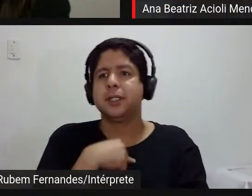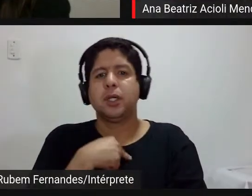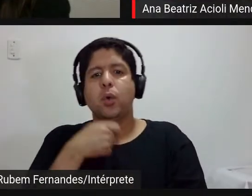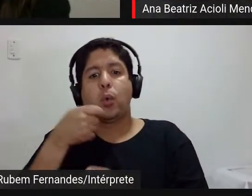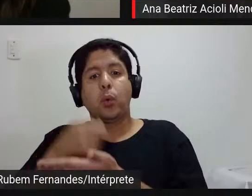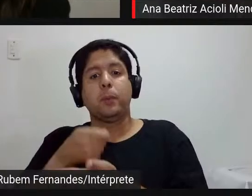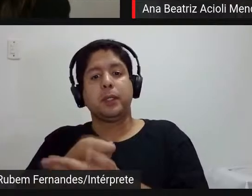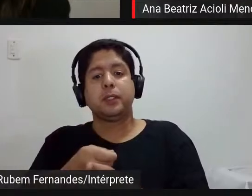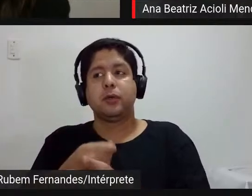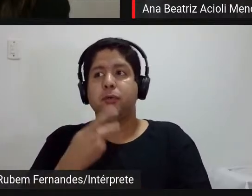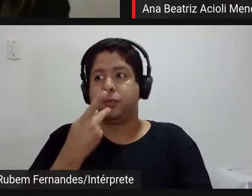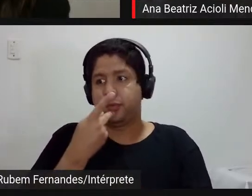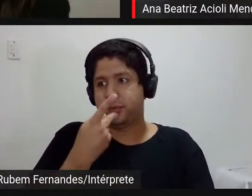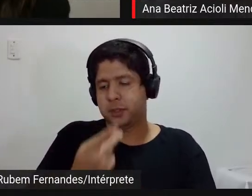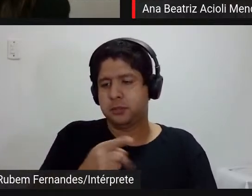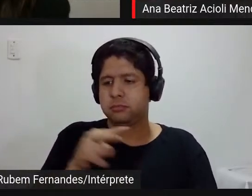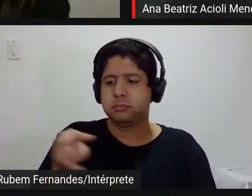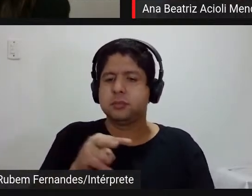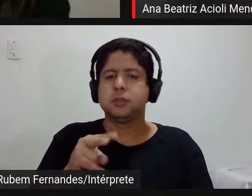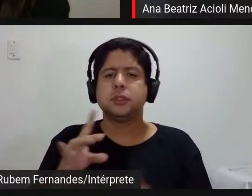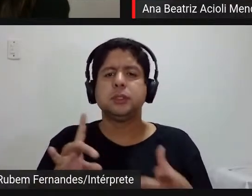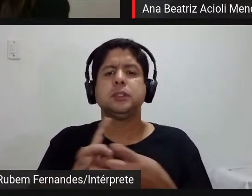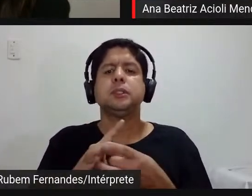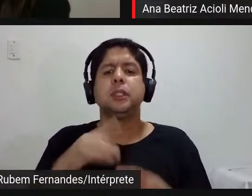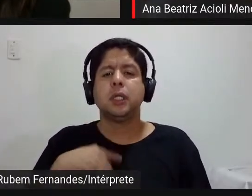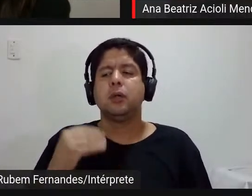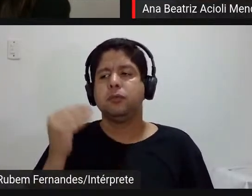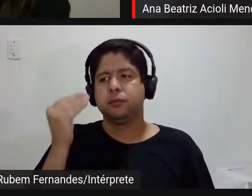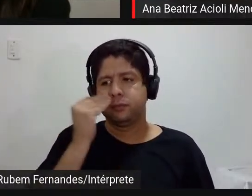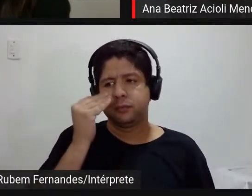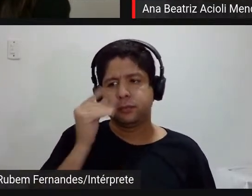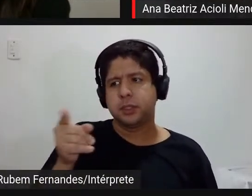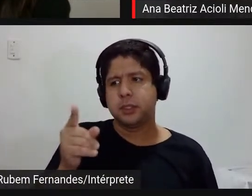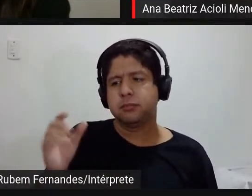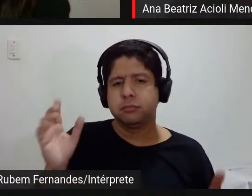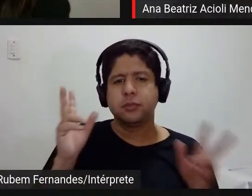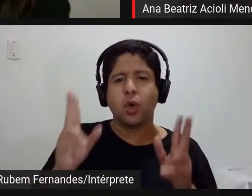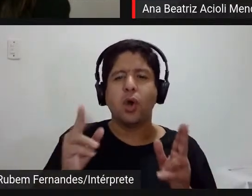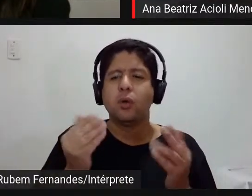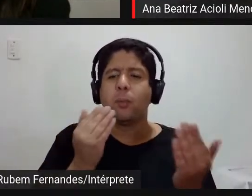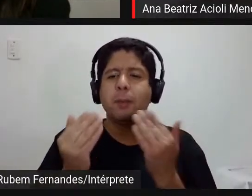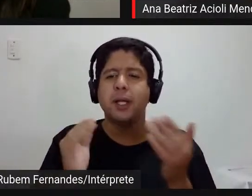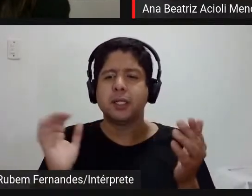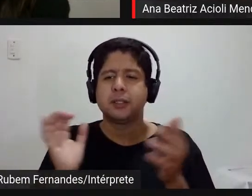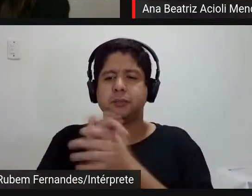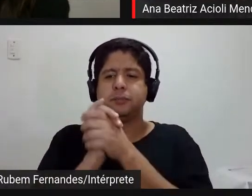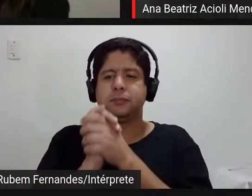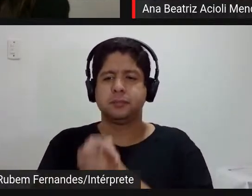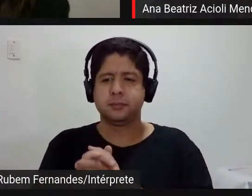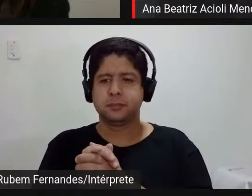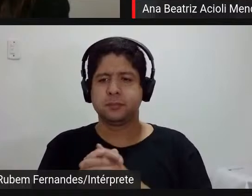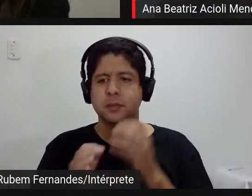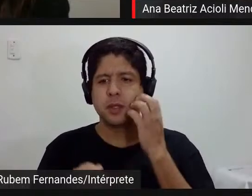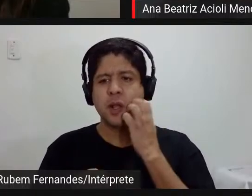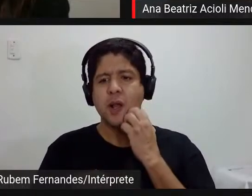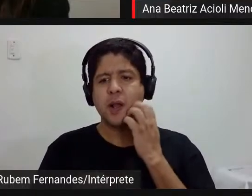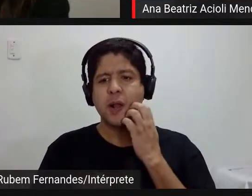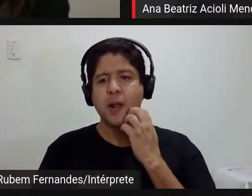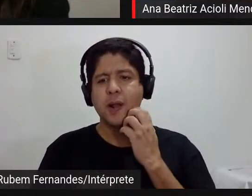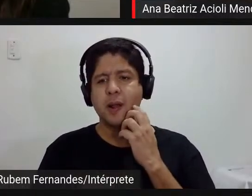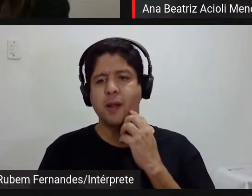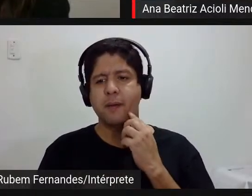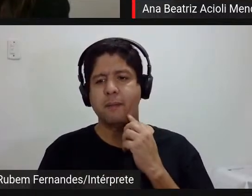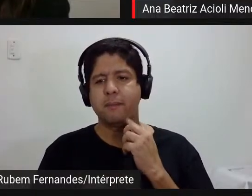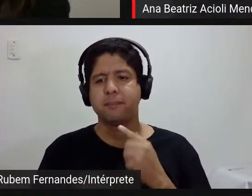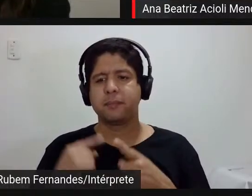de dizer que ó peraí eu vou fazer esse casamento dar certo entre o público e a obra não